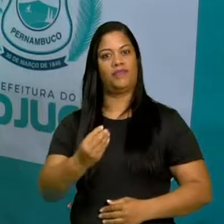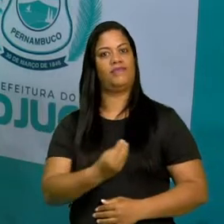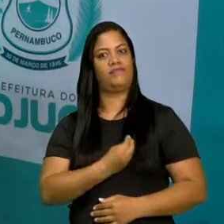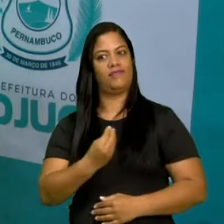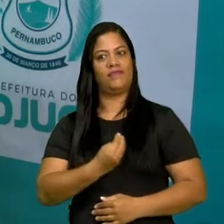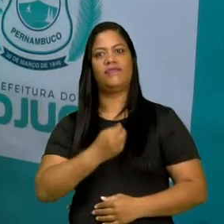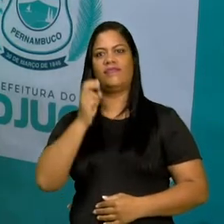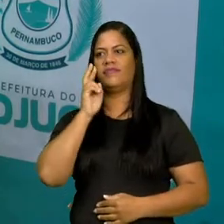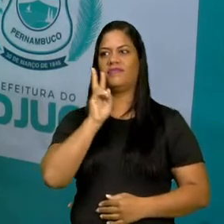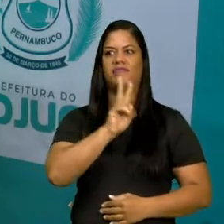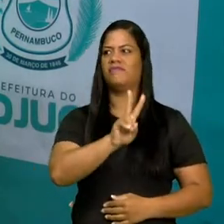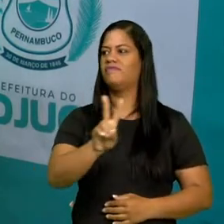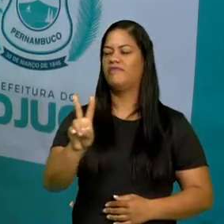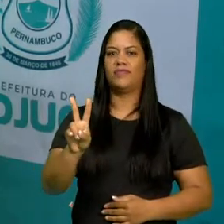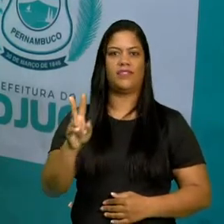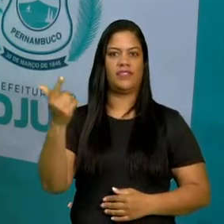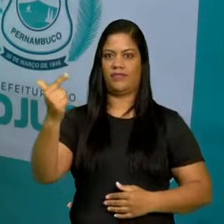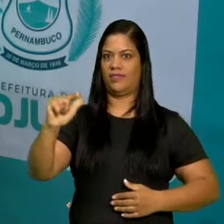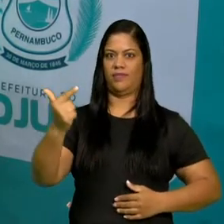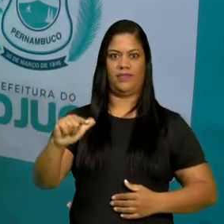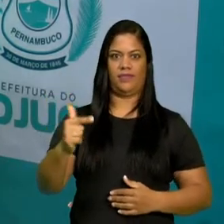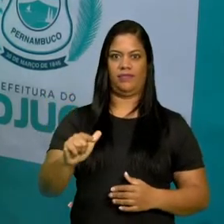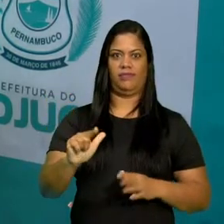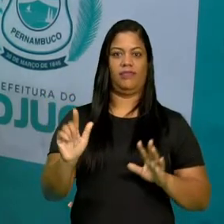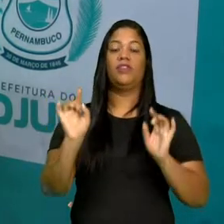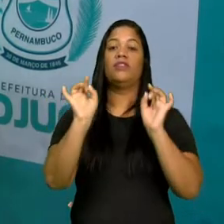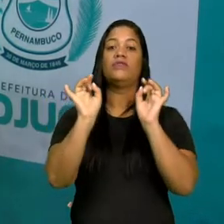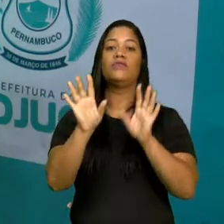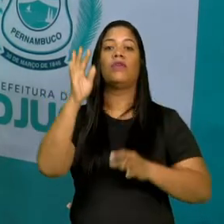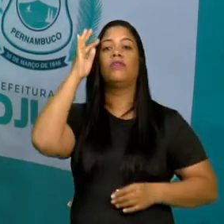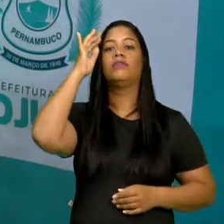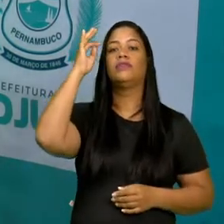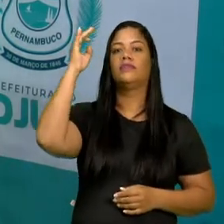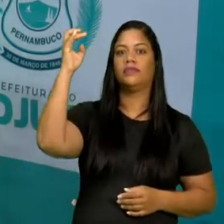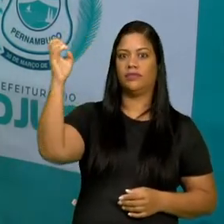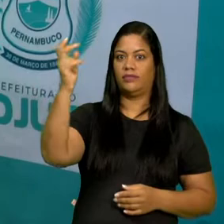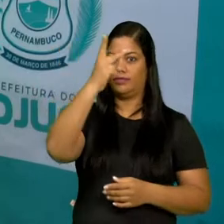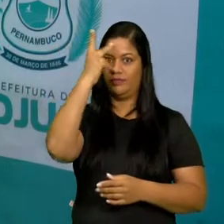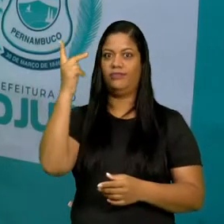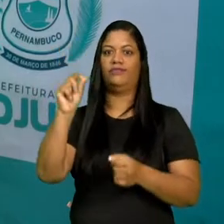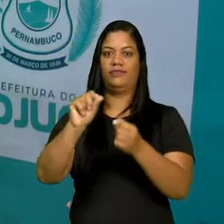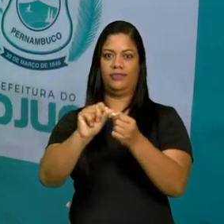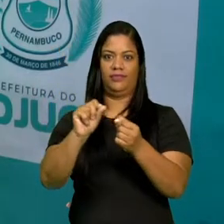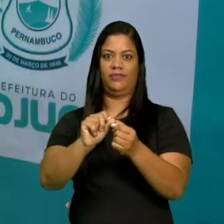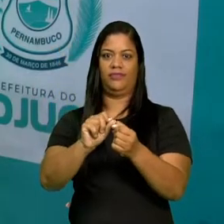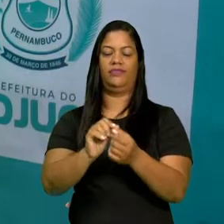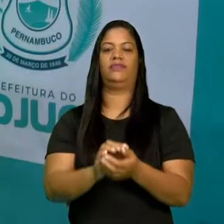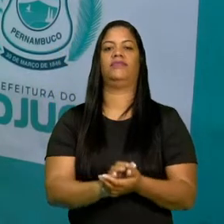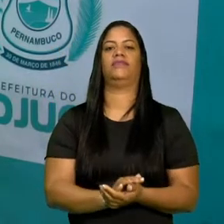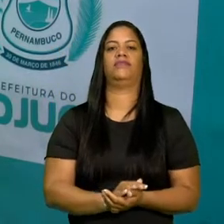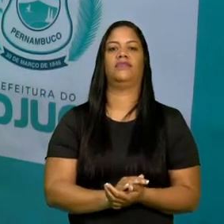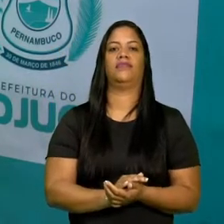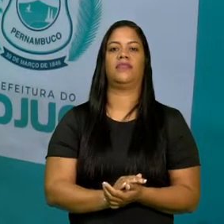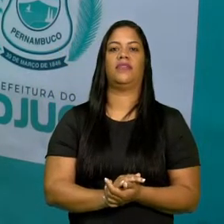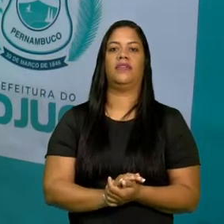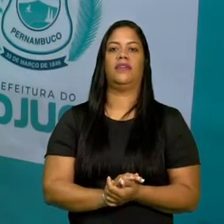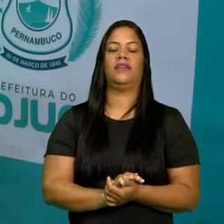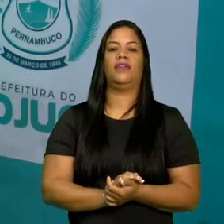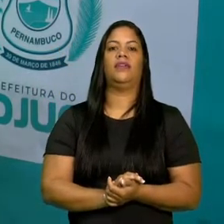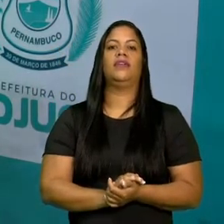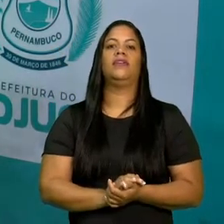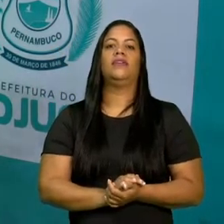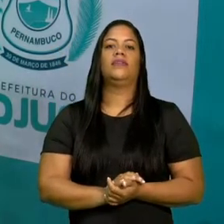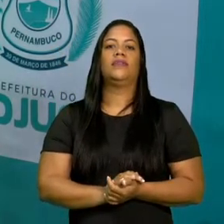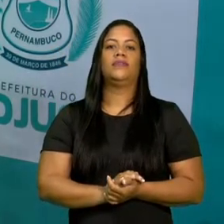É algo que não existe na nossa realidade, é coisa da imaginação. Então, ao invés disso,